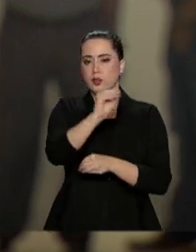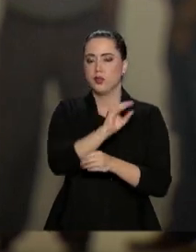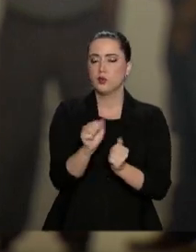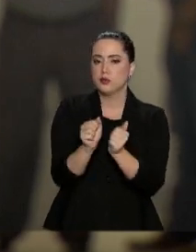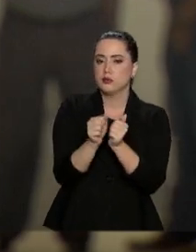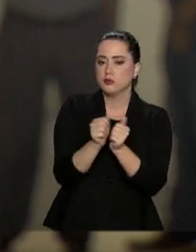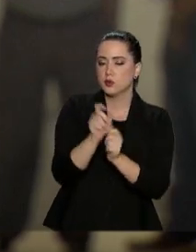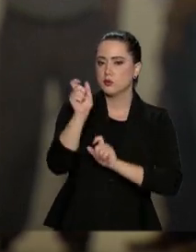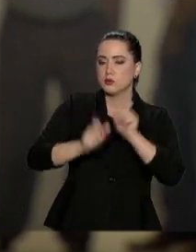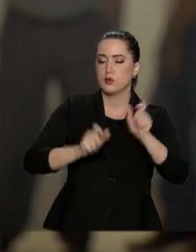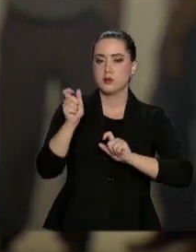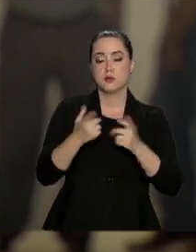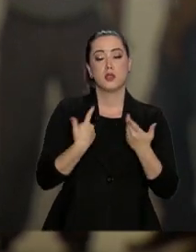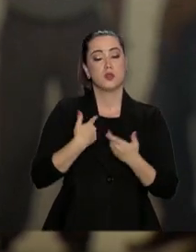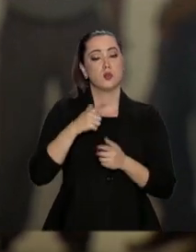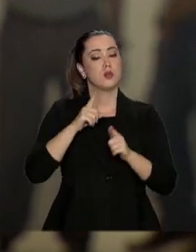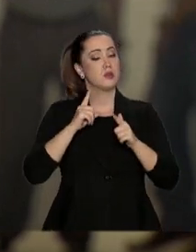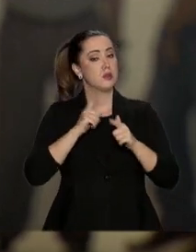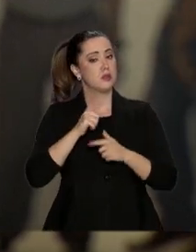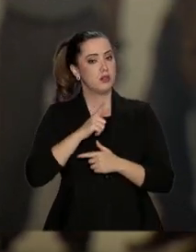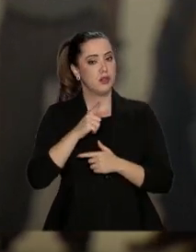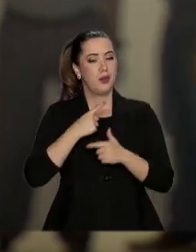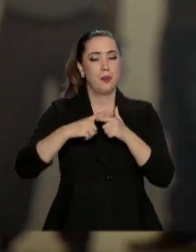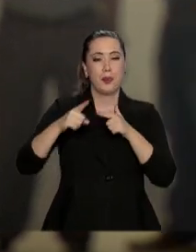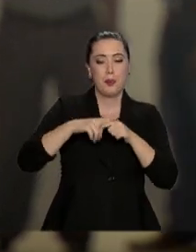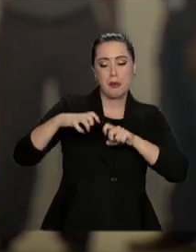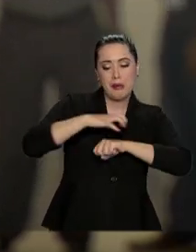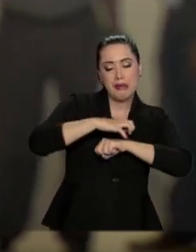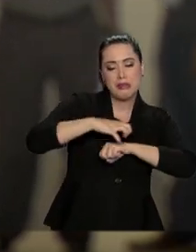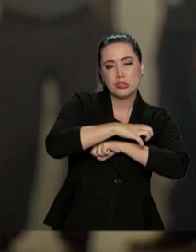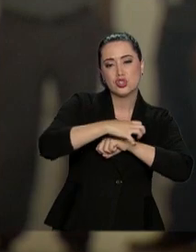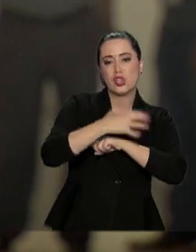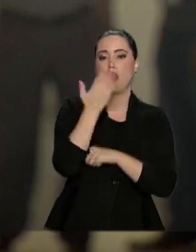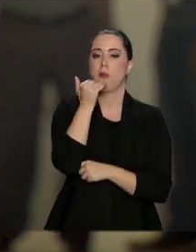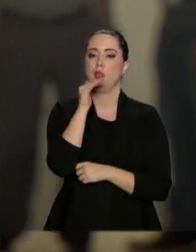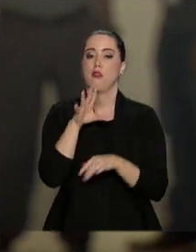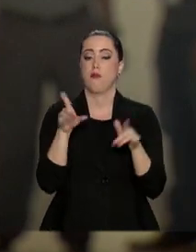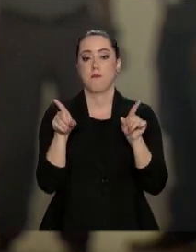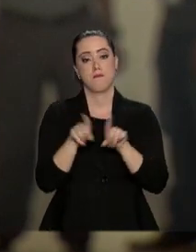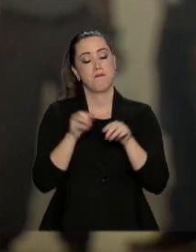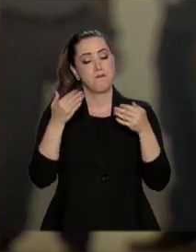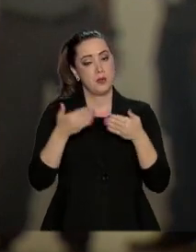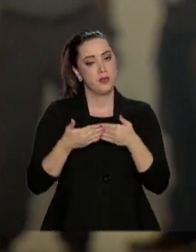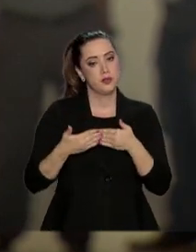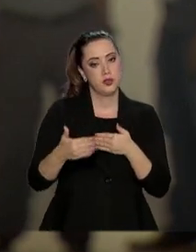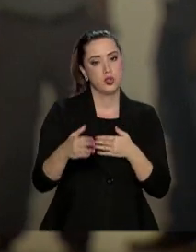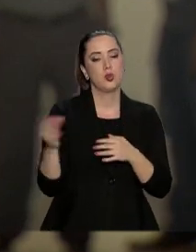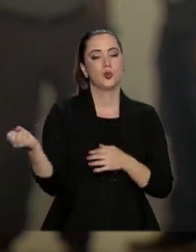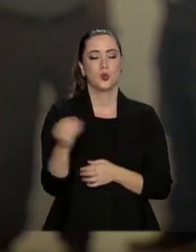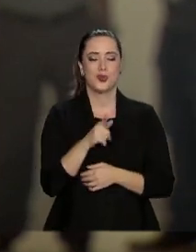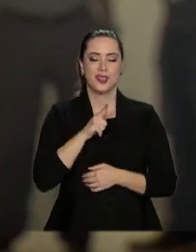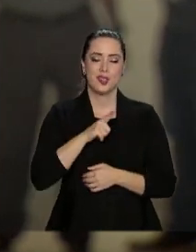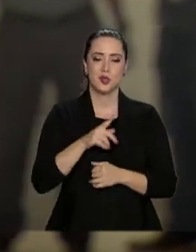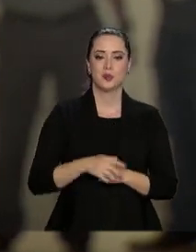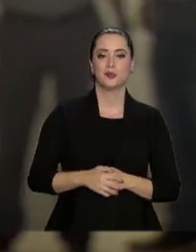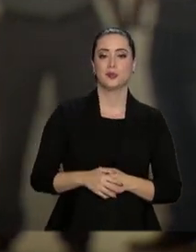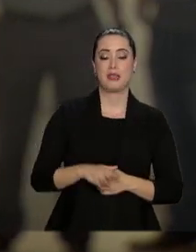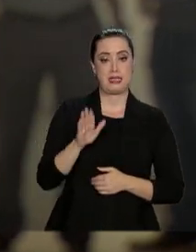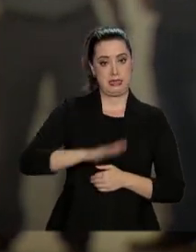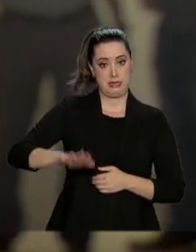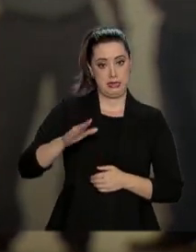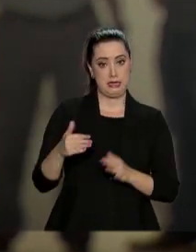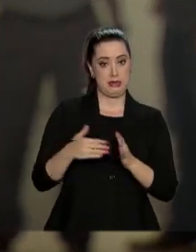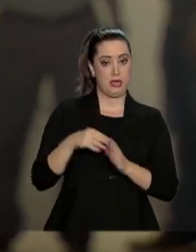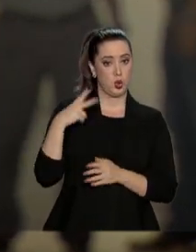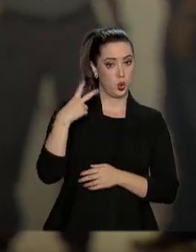acompanhamento das pessoas que possuem intolerância alimentar. E a partir deste ano, tem novidade. As crianças com até